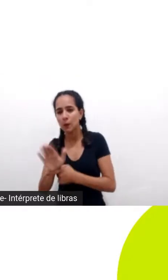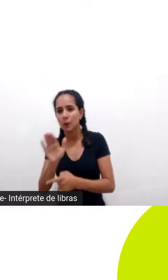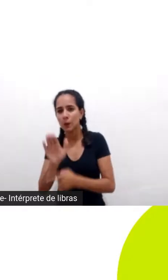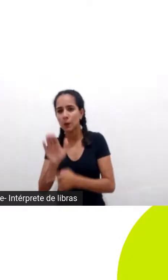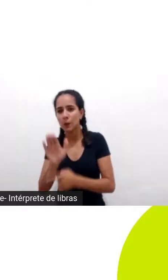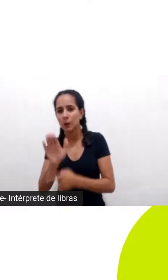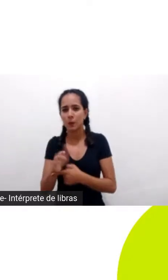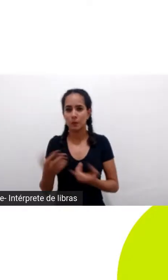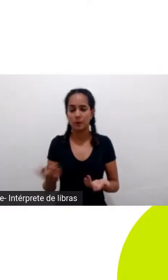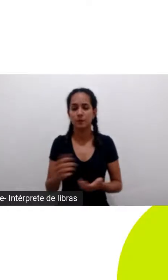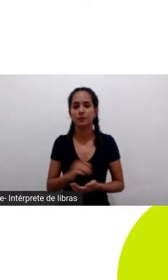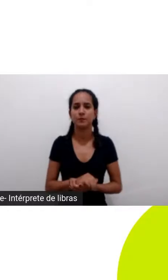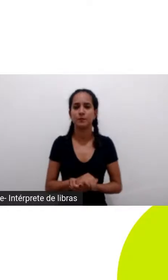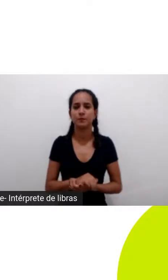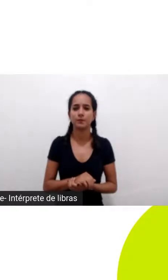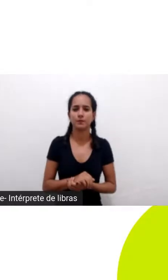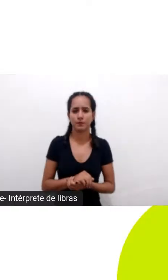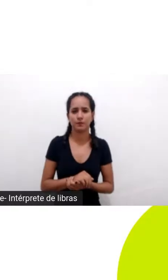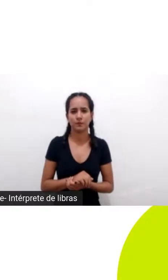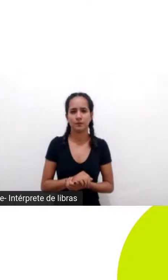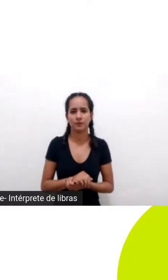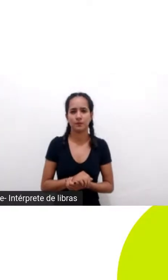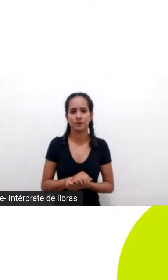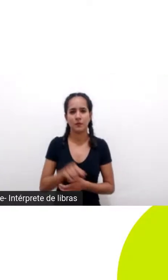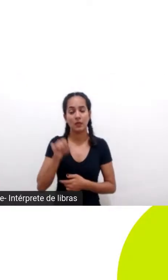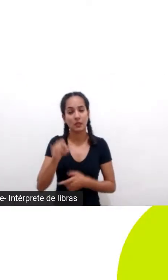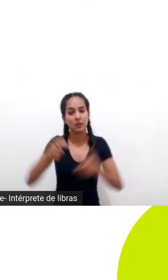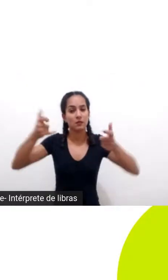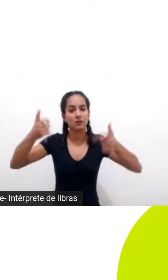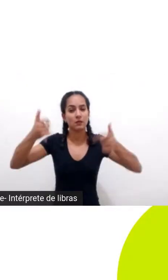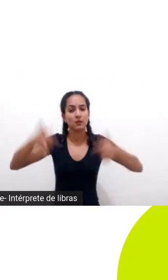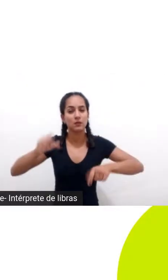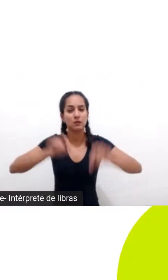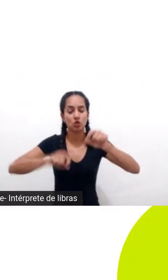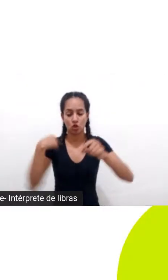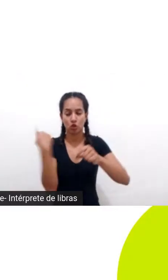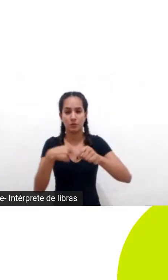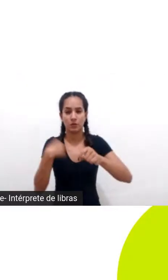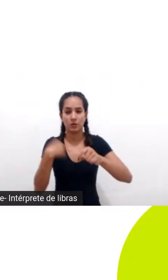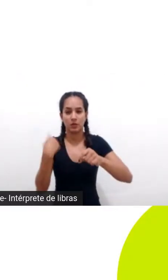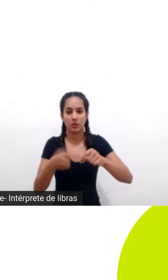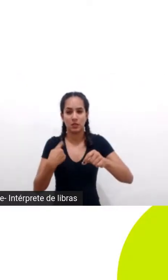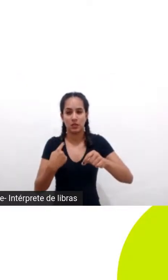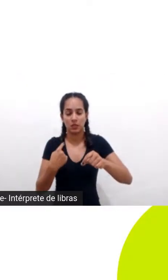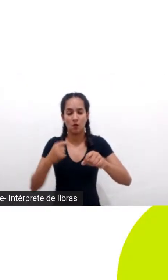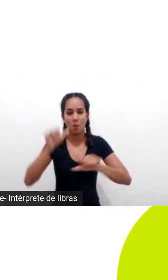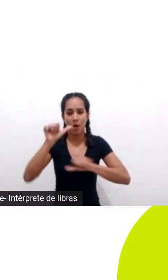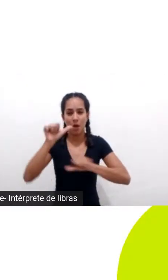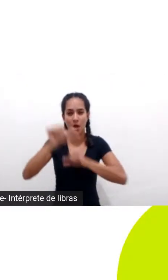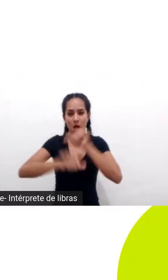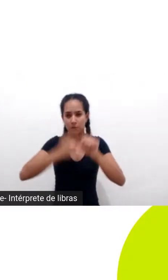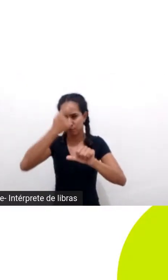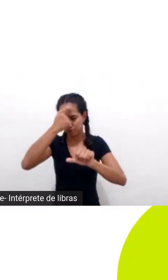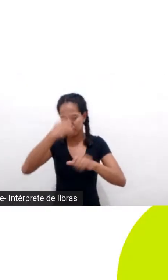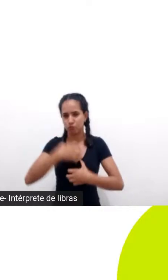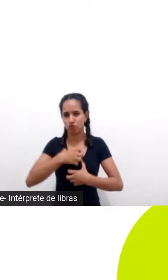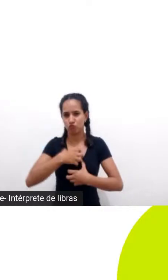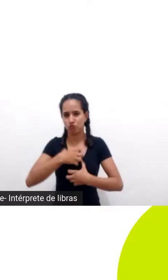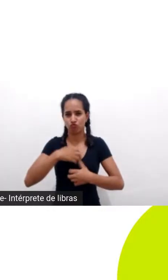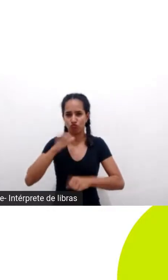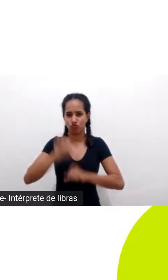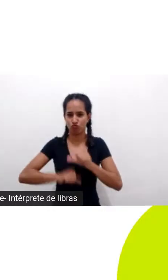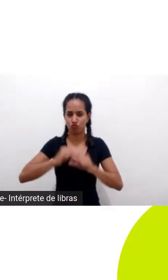então o que os direitos da natureza dizem é que a gente precisa de uma mudança de paradigma na nossa relação para que a humanidade comece a se enxergar